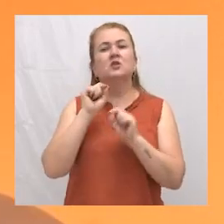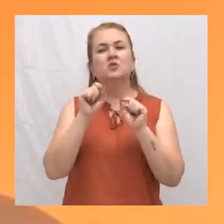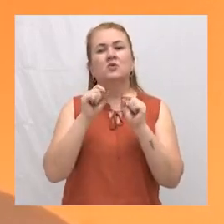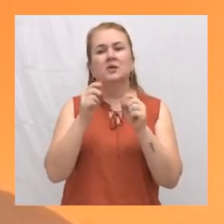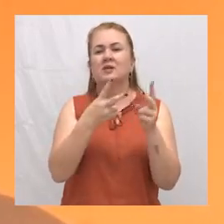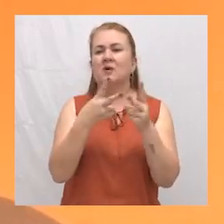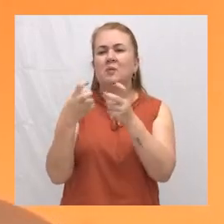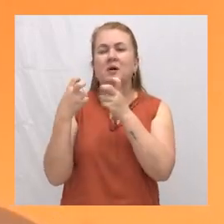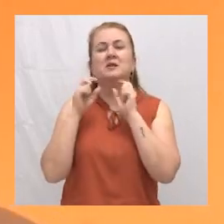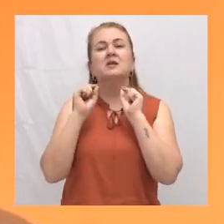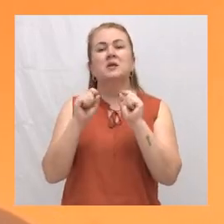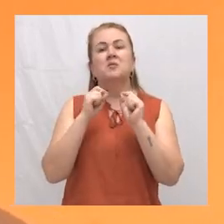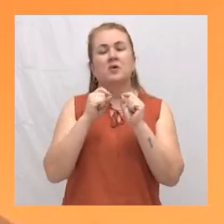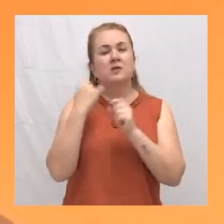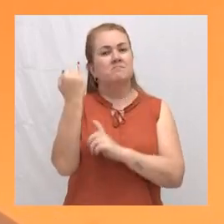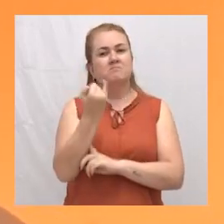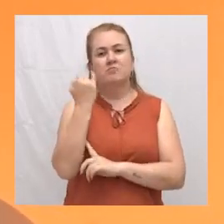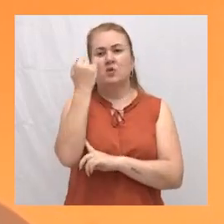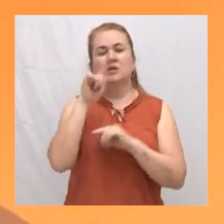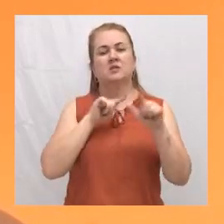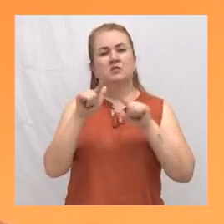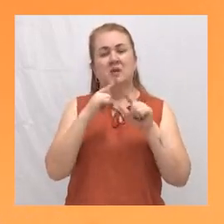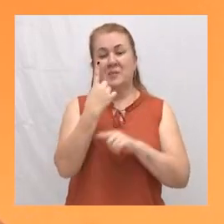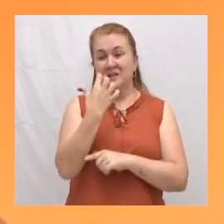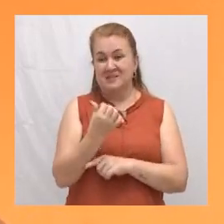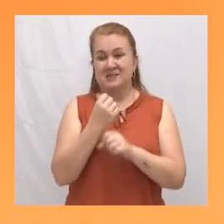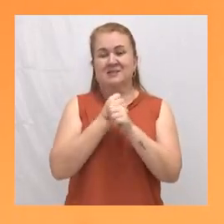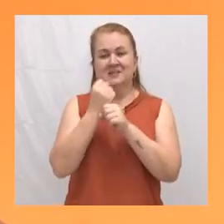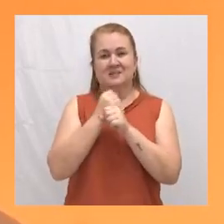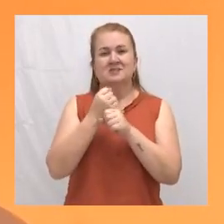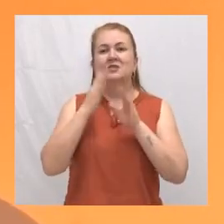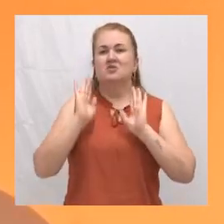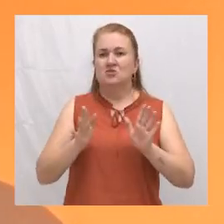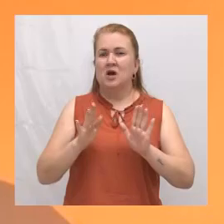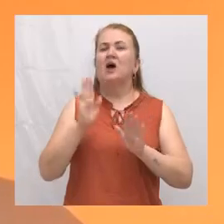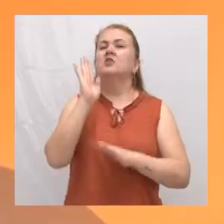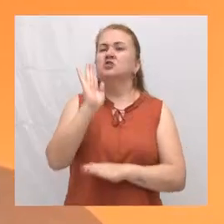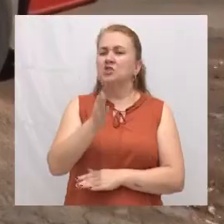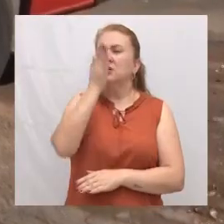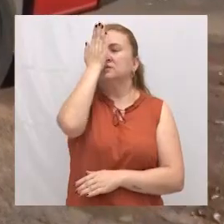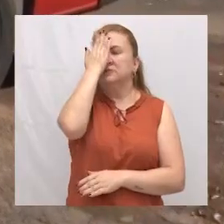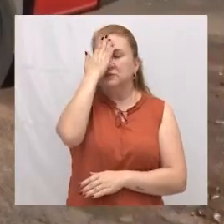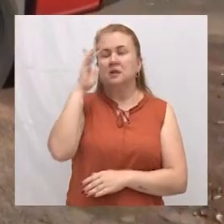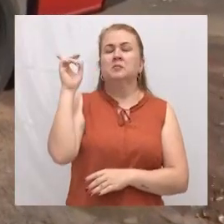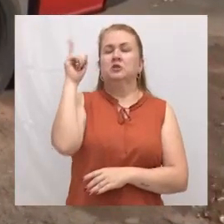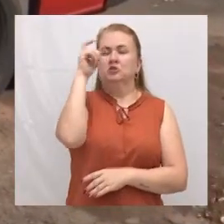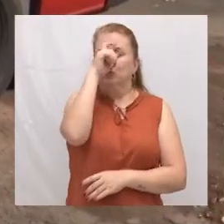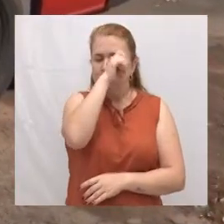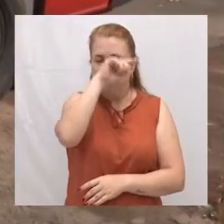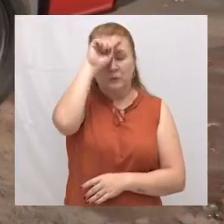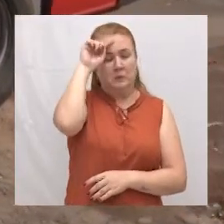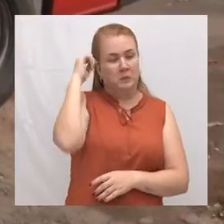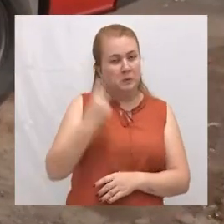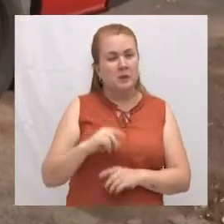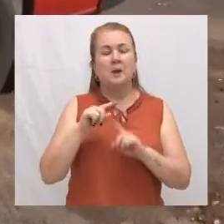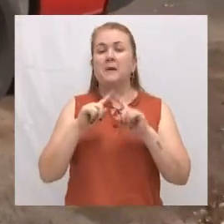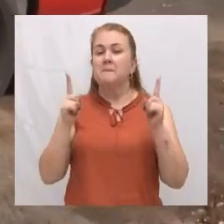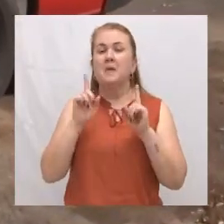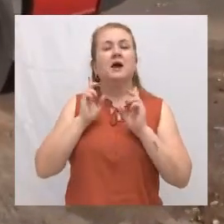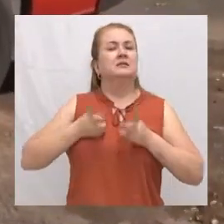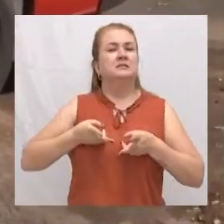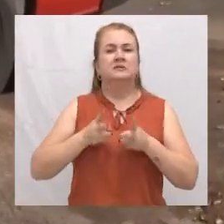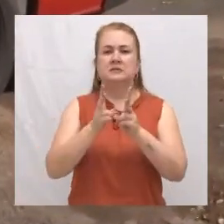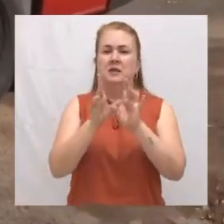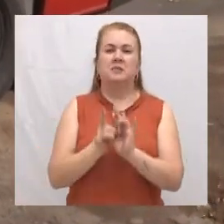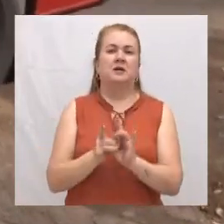16 anos de serviço prestado pelo SAMU. Apesar de todas as dificuldades, nós estamos sempre presentes, estamos sempre à disposição da